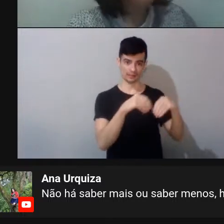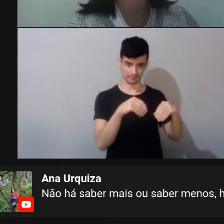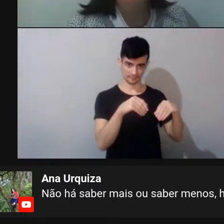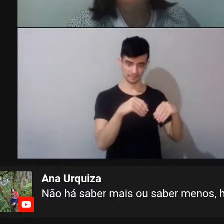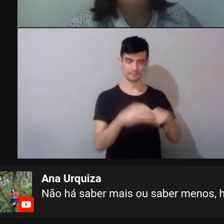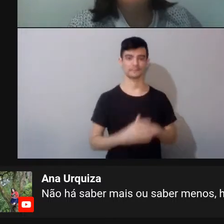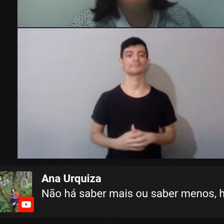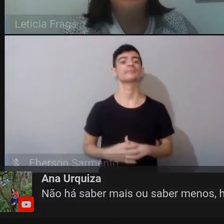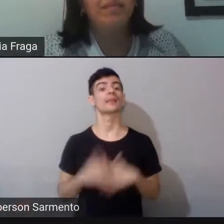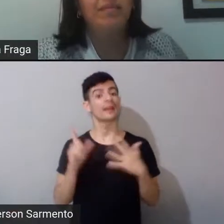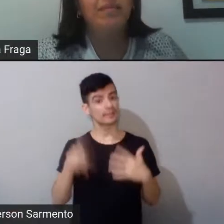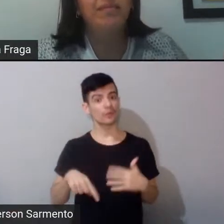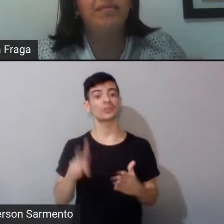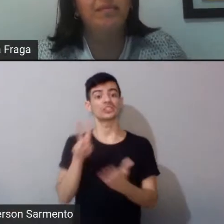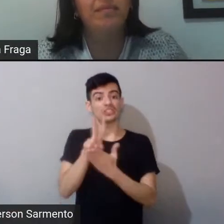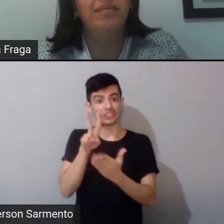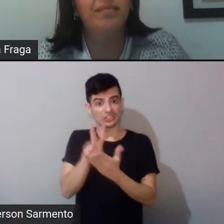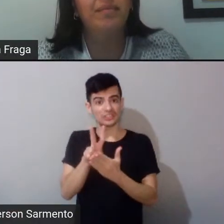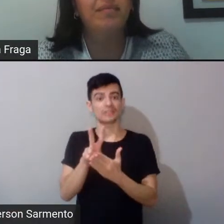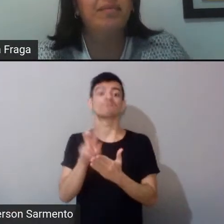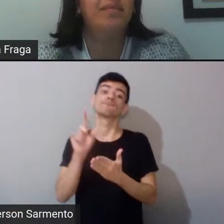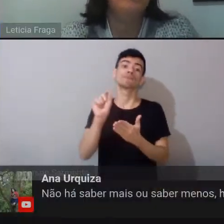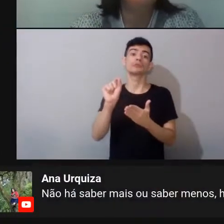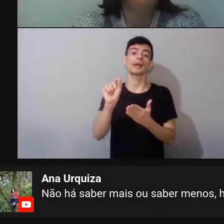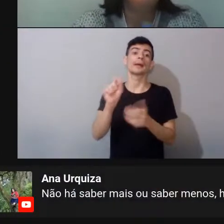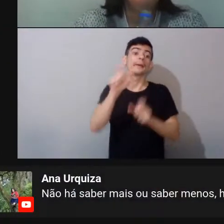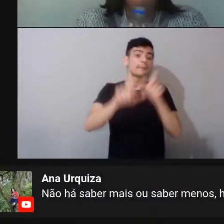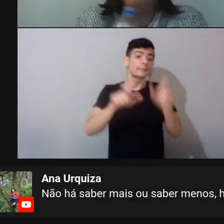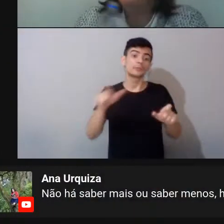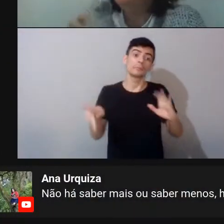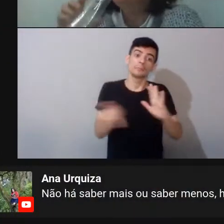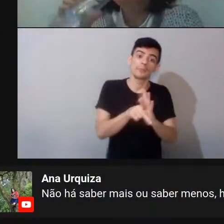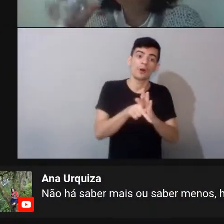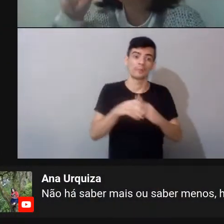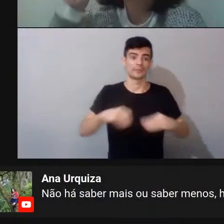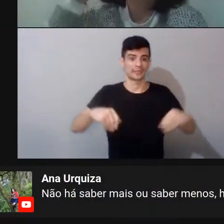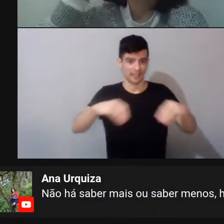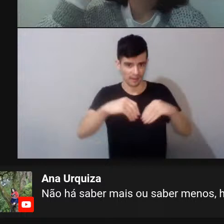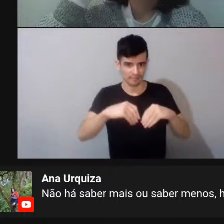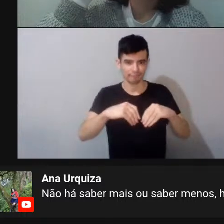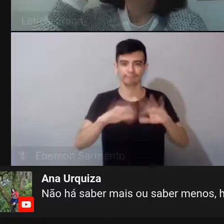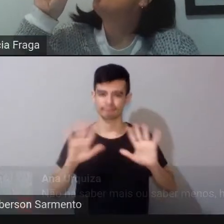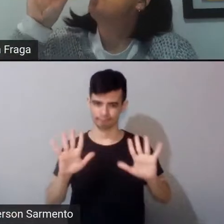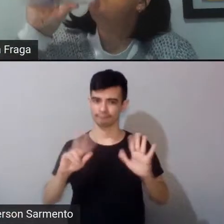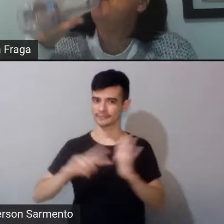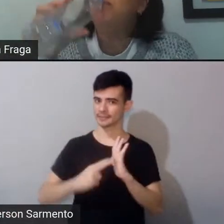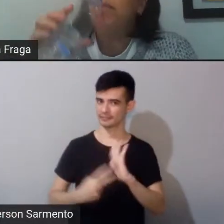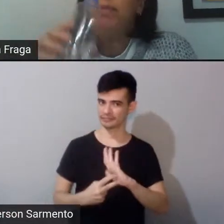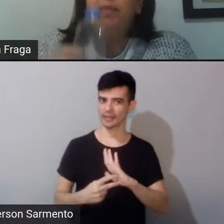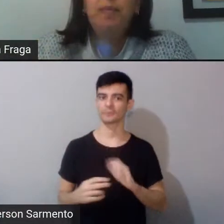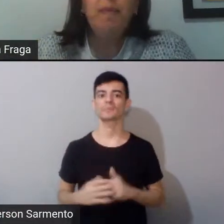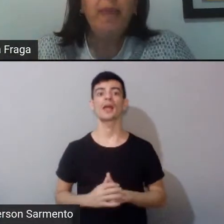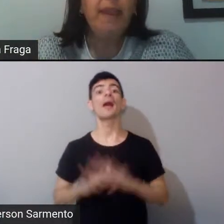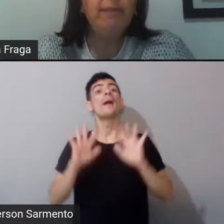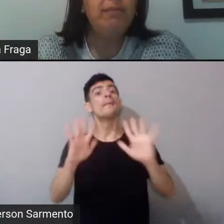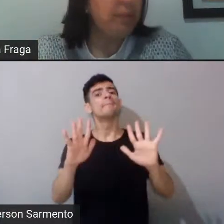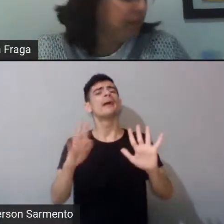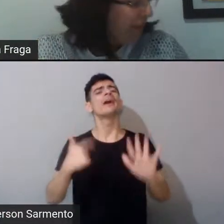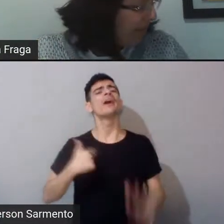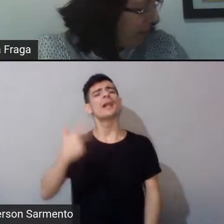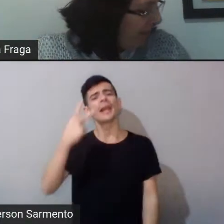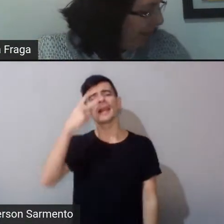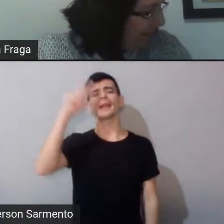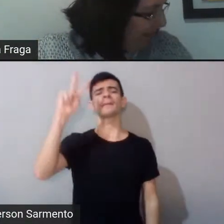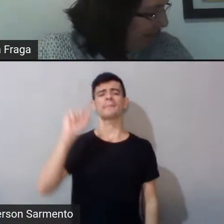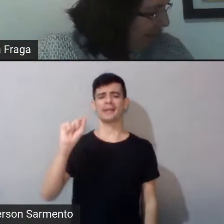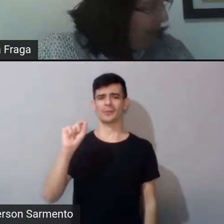é o de dentro da terra. E eu assistindo, eu lembrei de um desenho que eu gostava muito, que era o Dragon Ball.